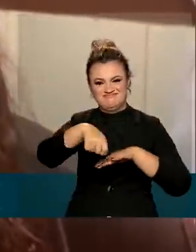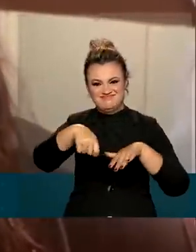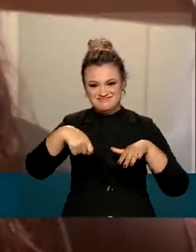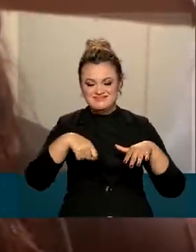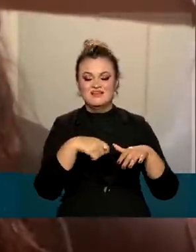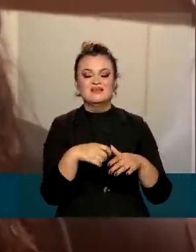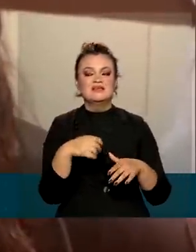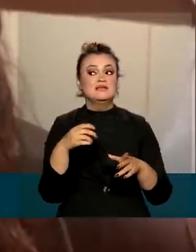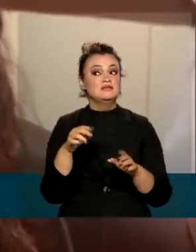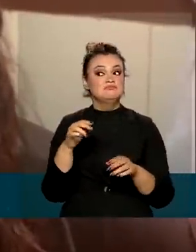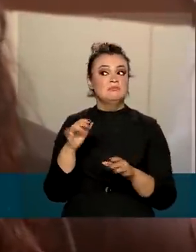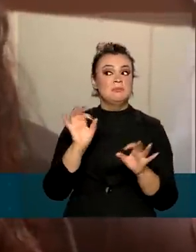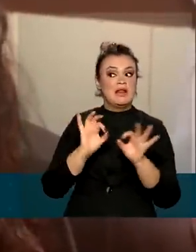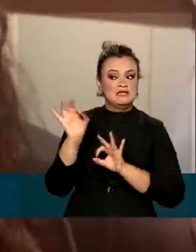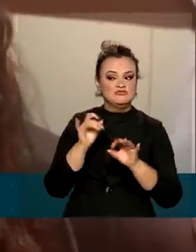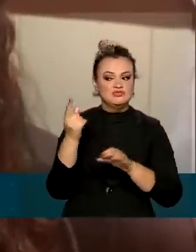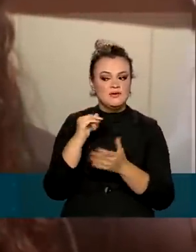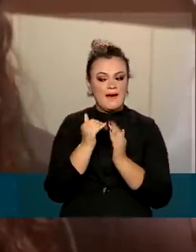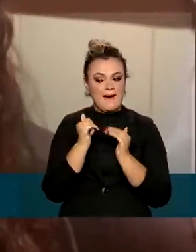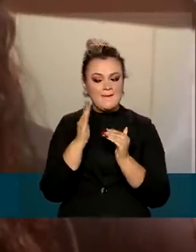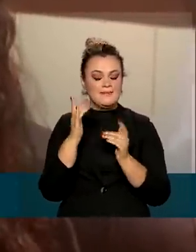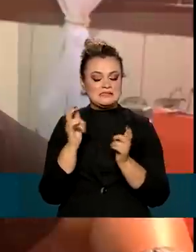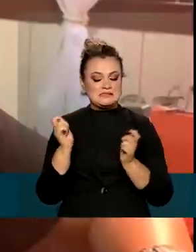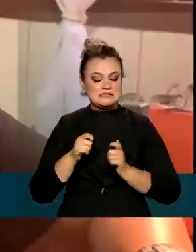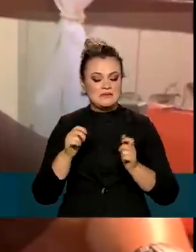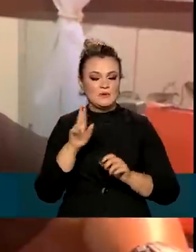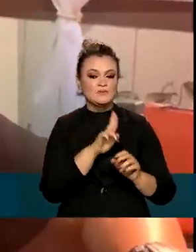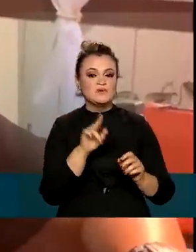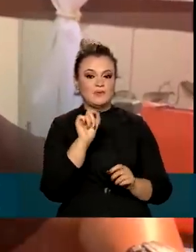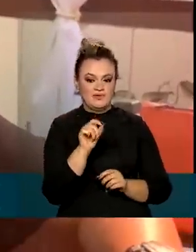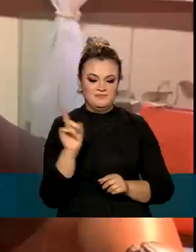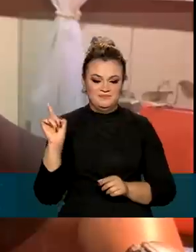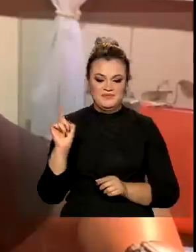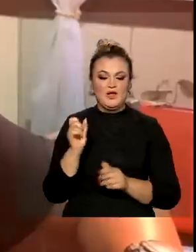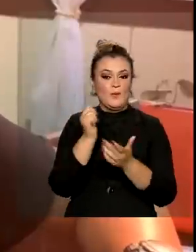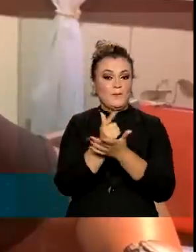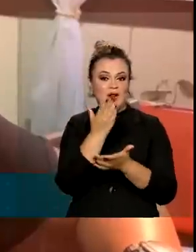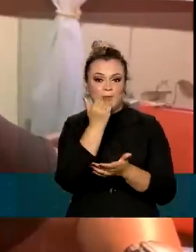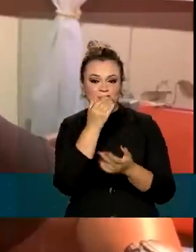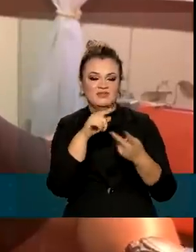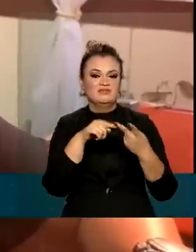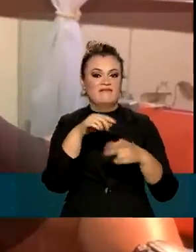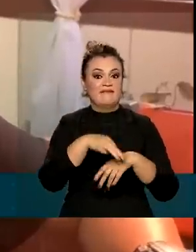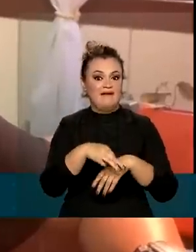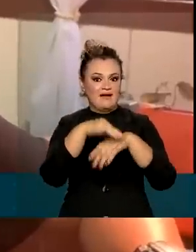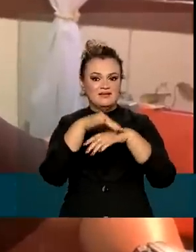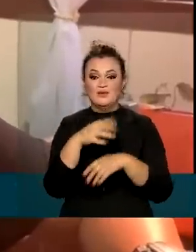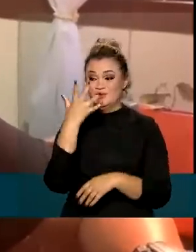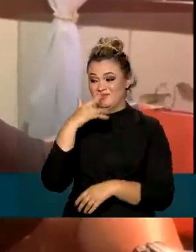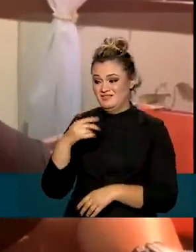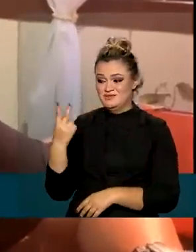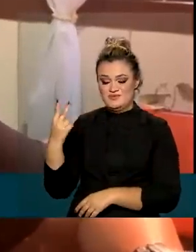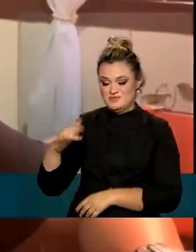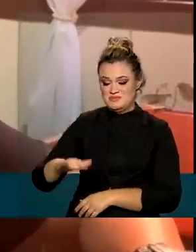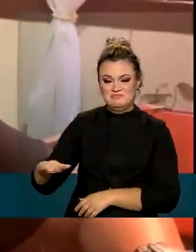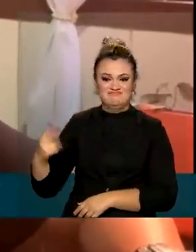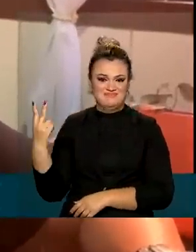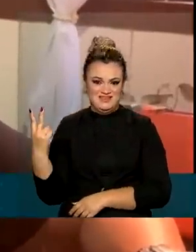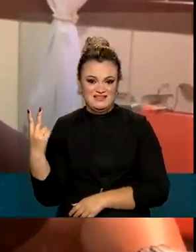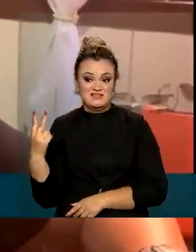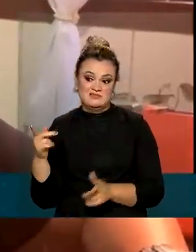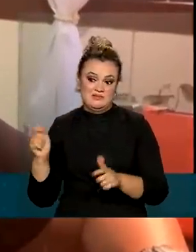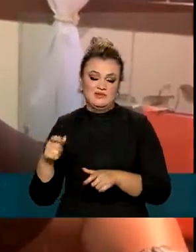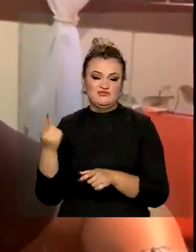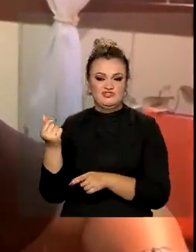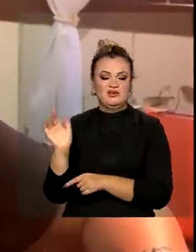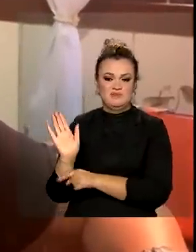faz planos para o dinheiro a mais que irá entrar. Eu vou comprar comida, carne, porque eu tenho duas crianças pequenas, né, e então vai ser